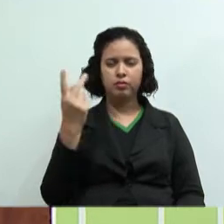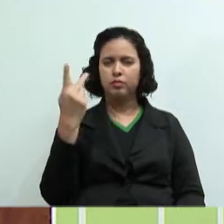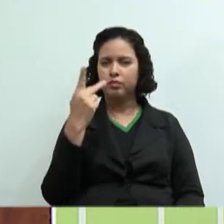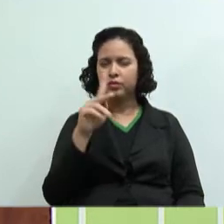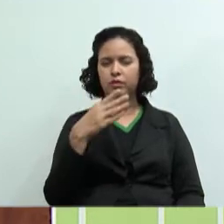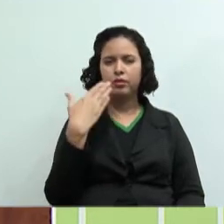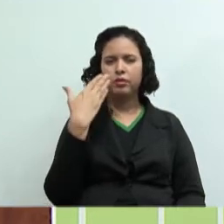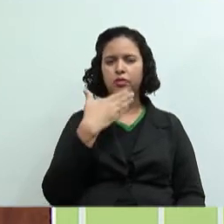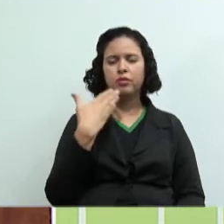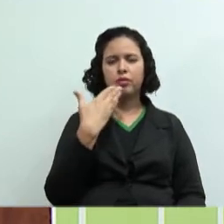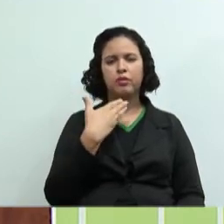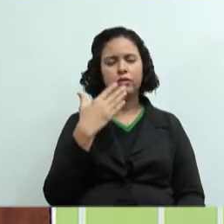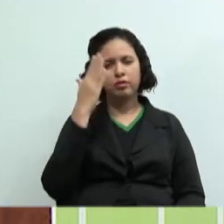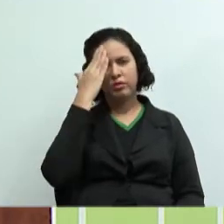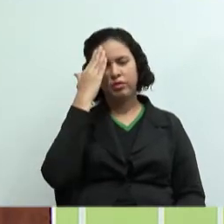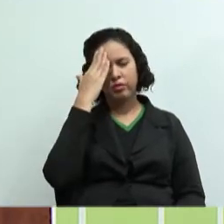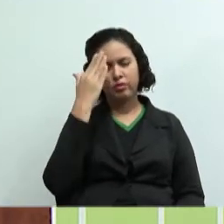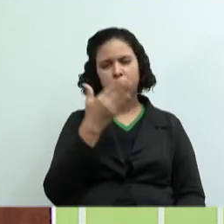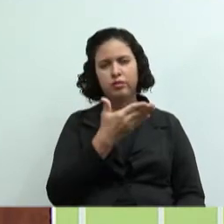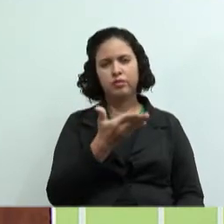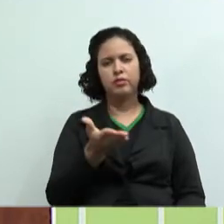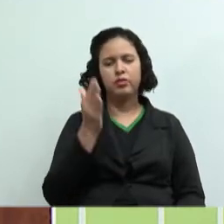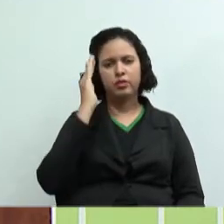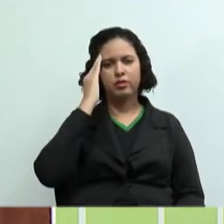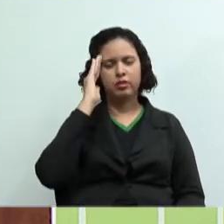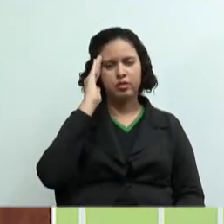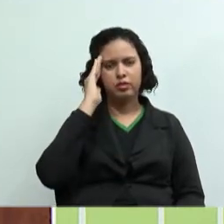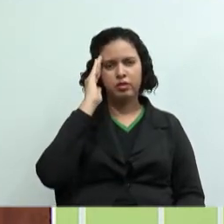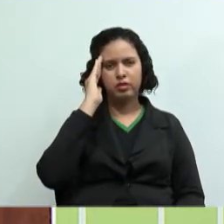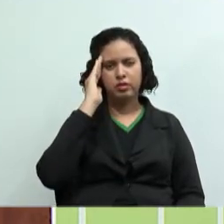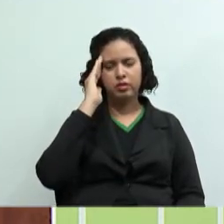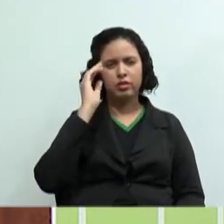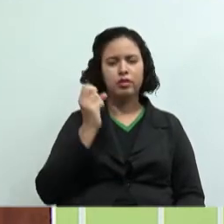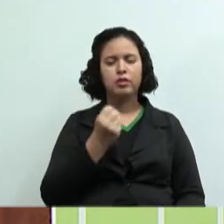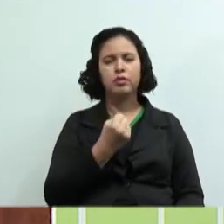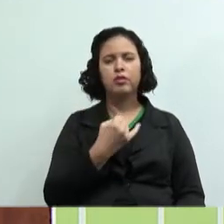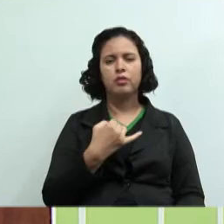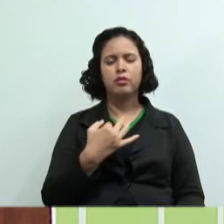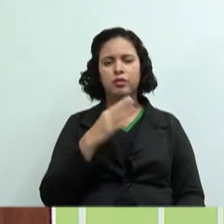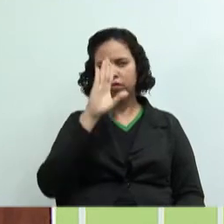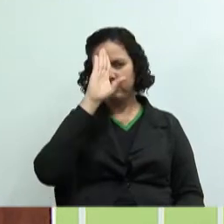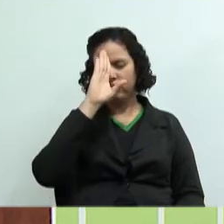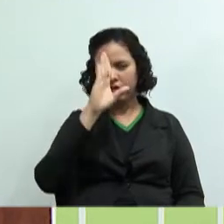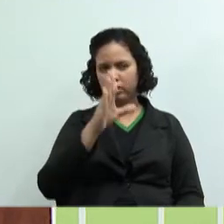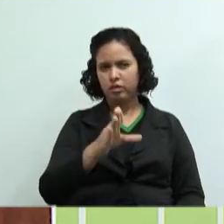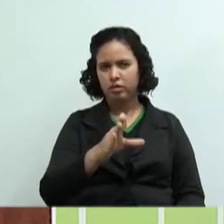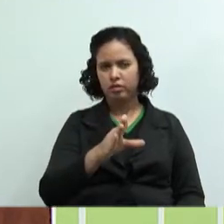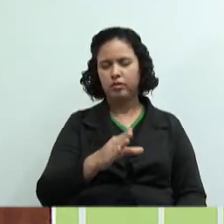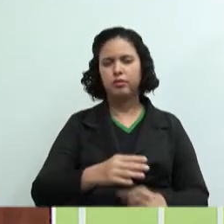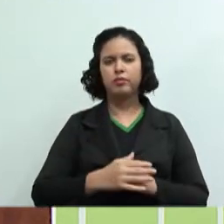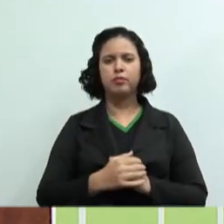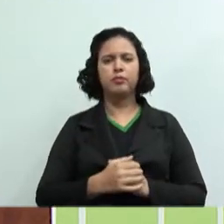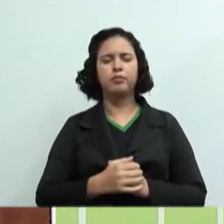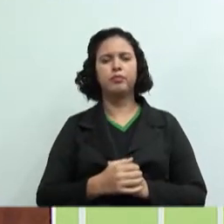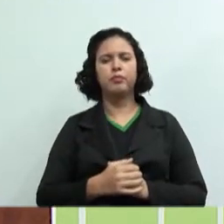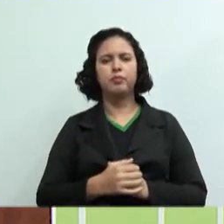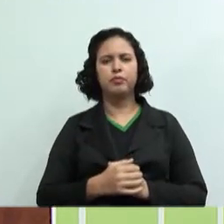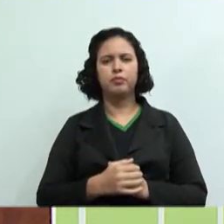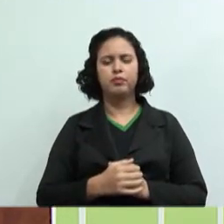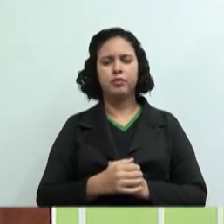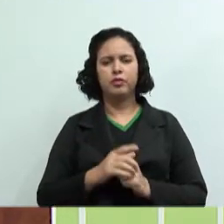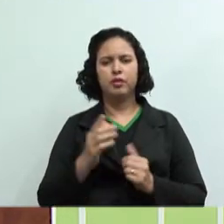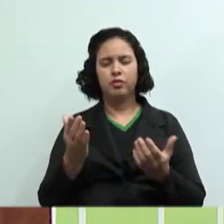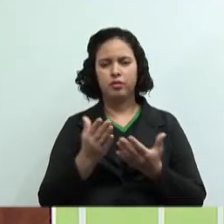vocês vão compreender melhor essas questões de custos diretos, de custos indiretos, que será o nosso foco. Hoje é a nossa